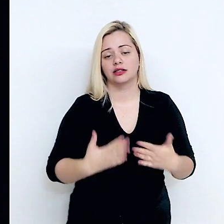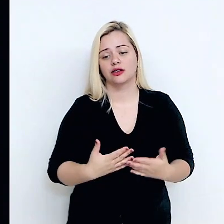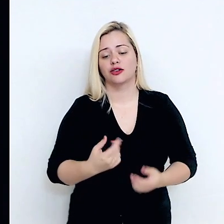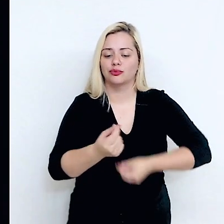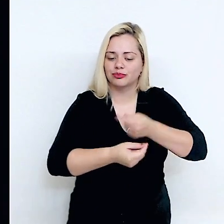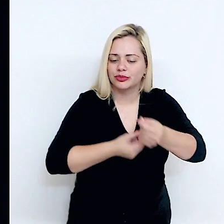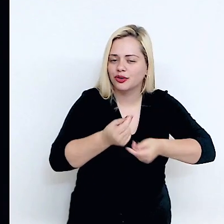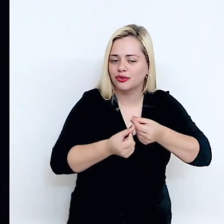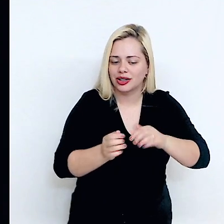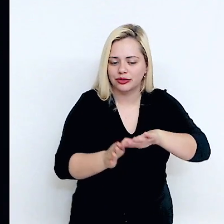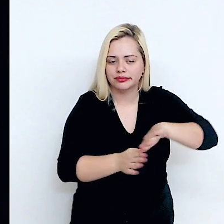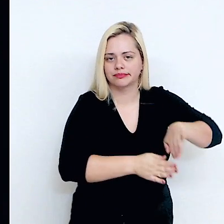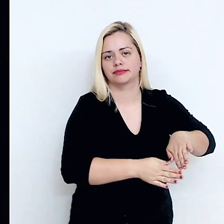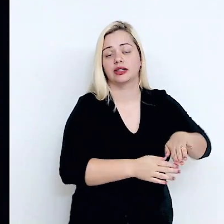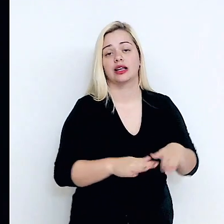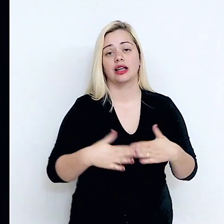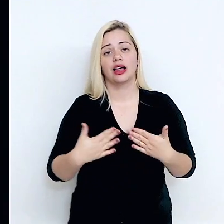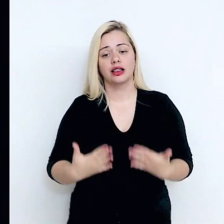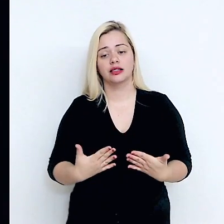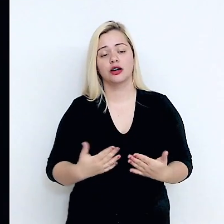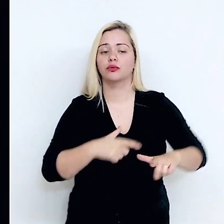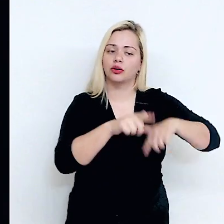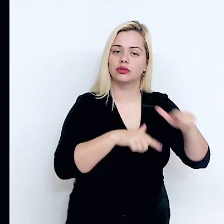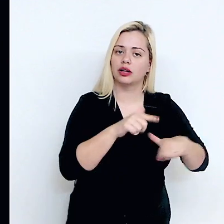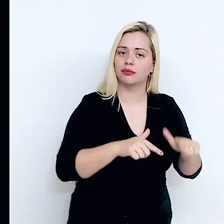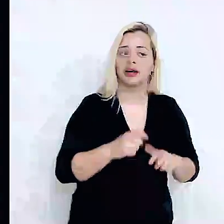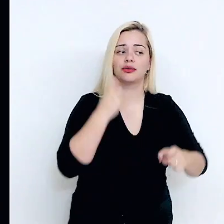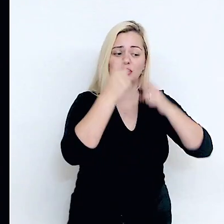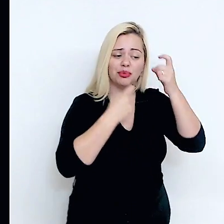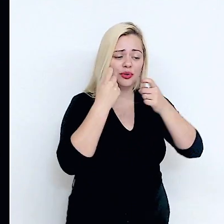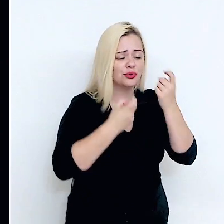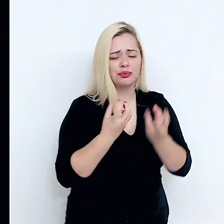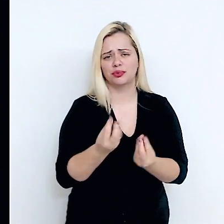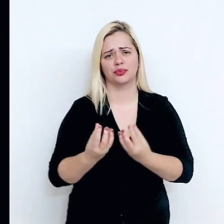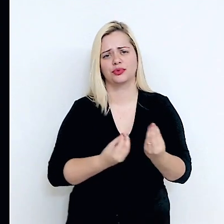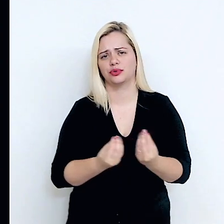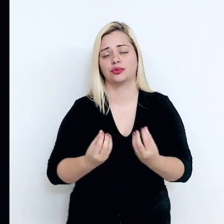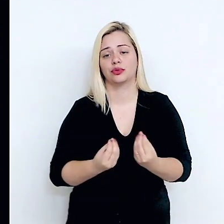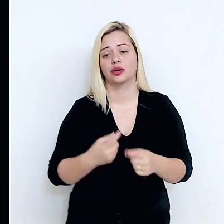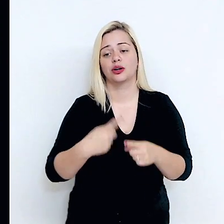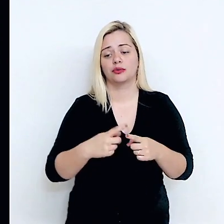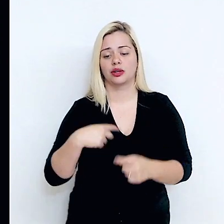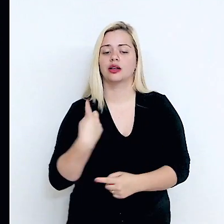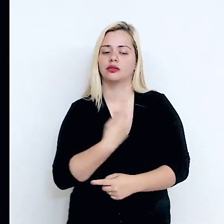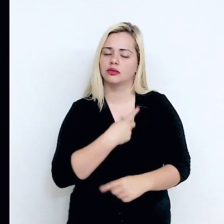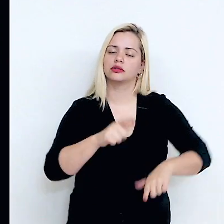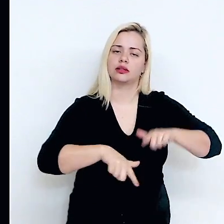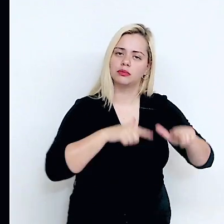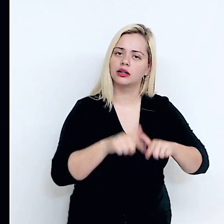valor. Então, é uma atividade que nos preocupa muito e nós também estamos trabalhando